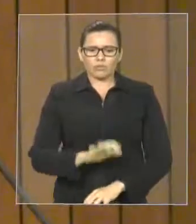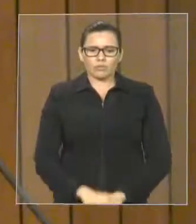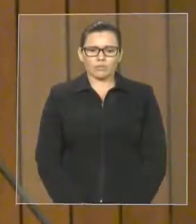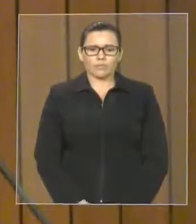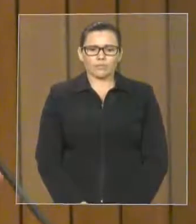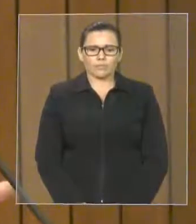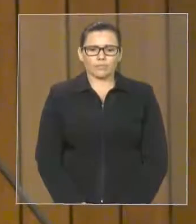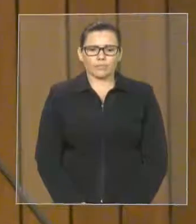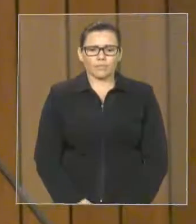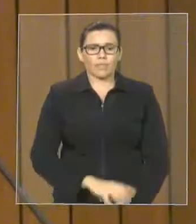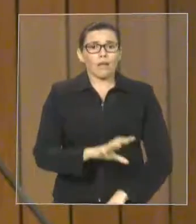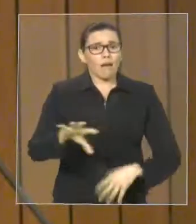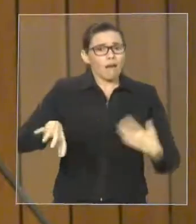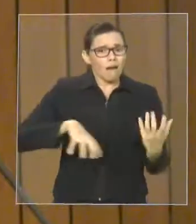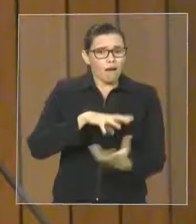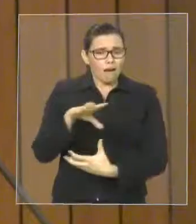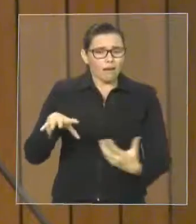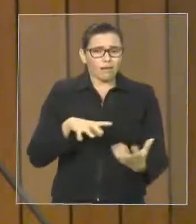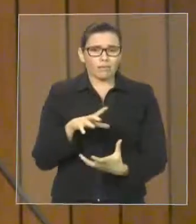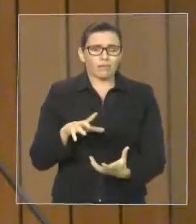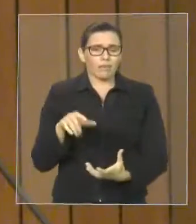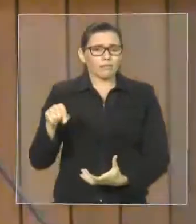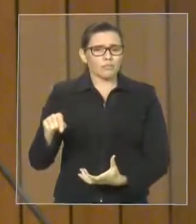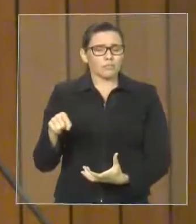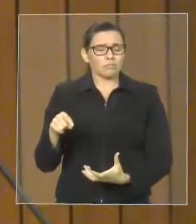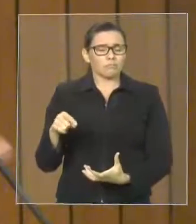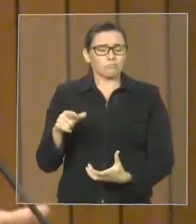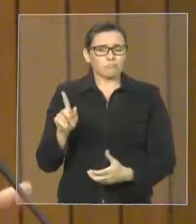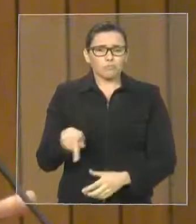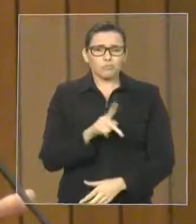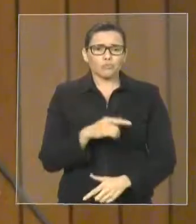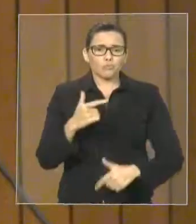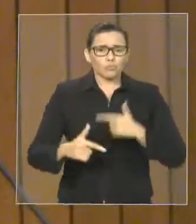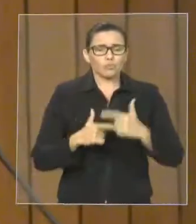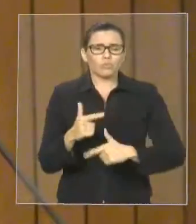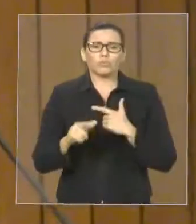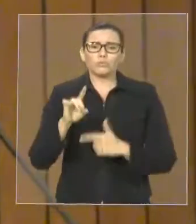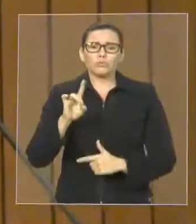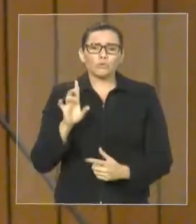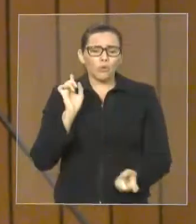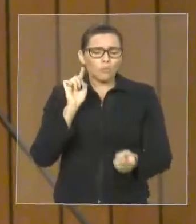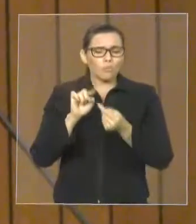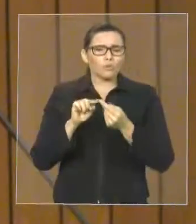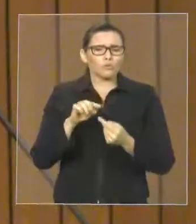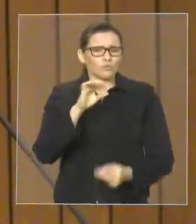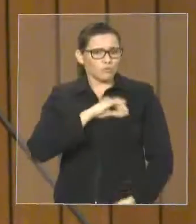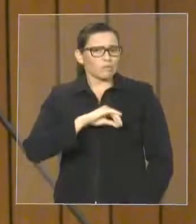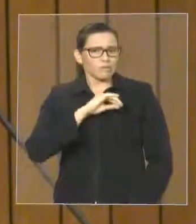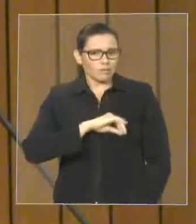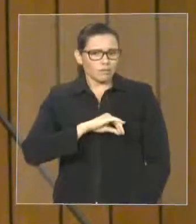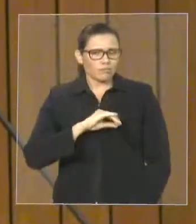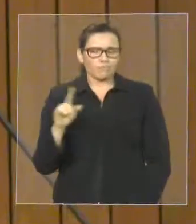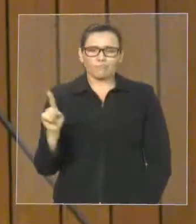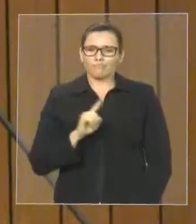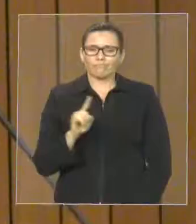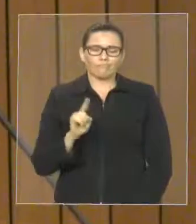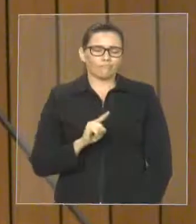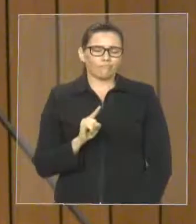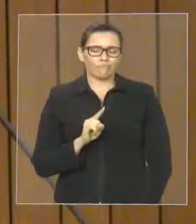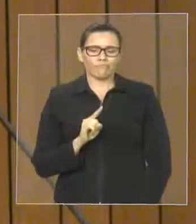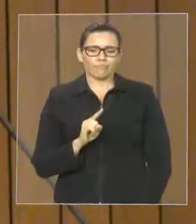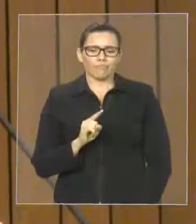A greve é muito mais abrangente. A greve tem outros desdobramentos. Os professores estão